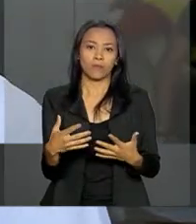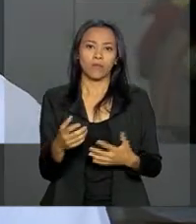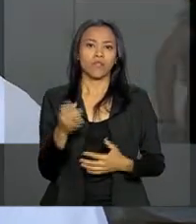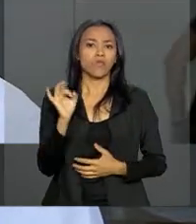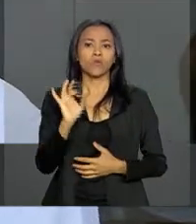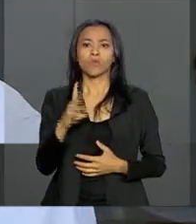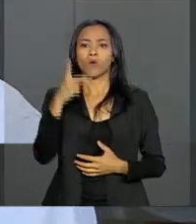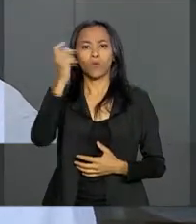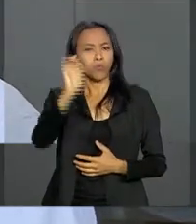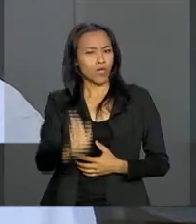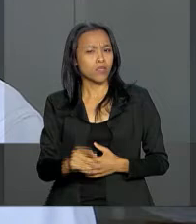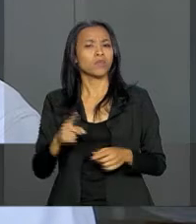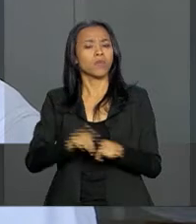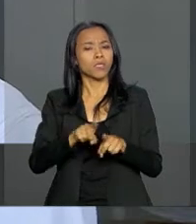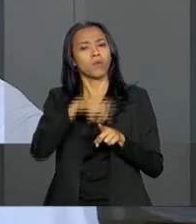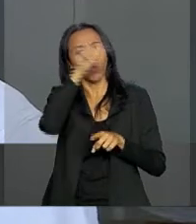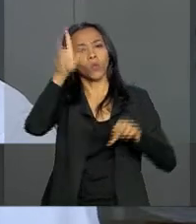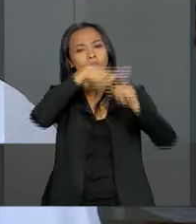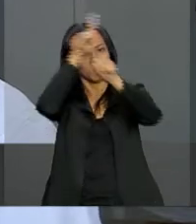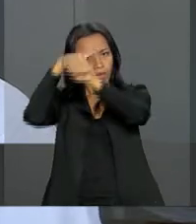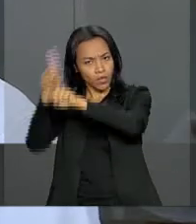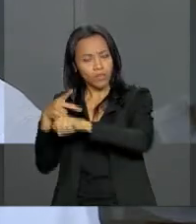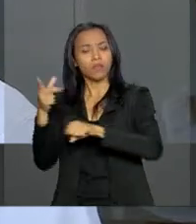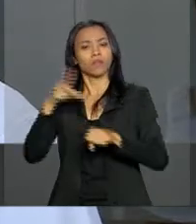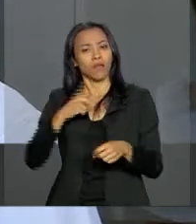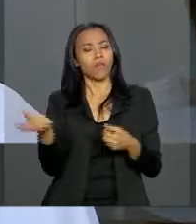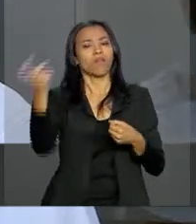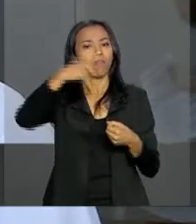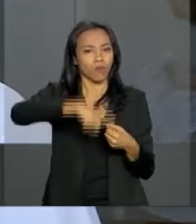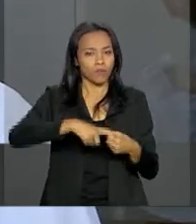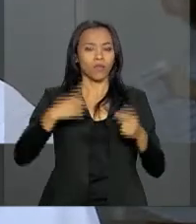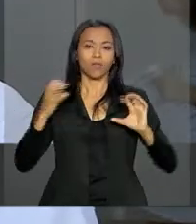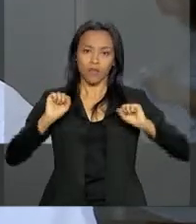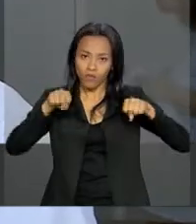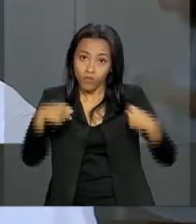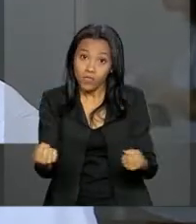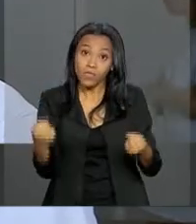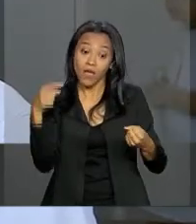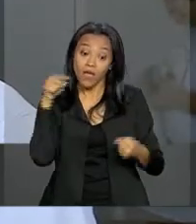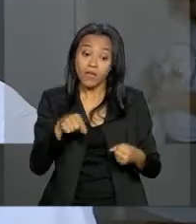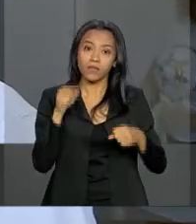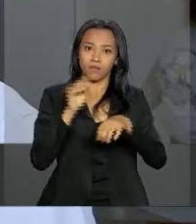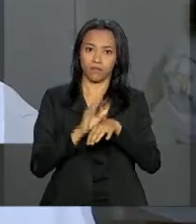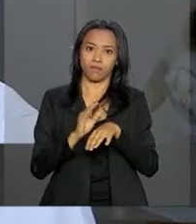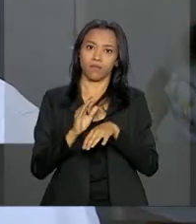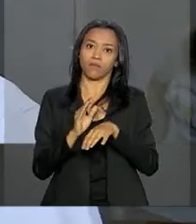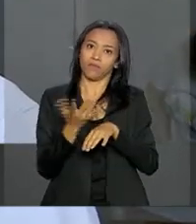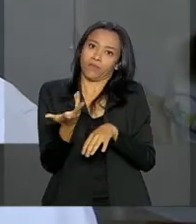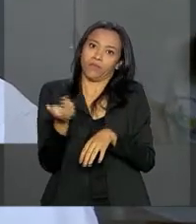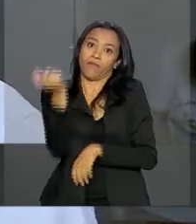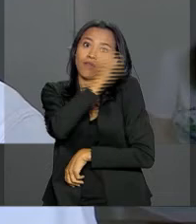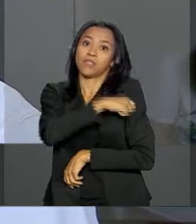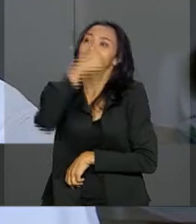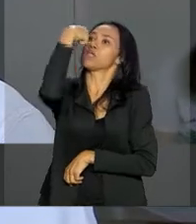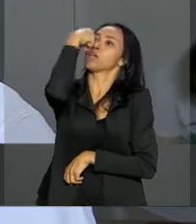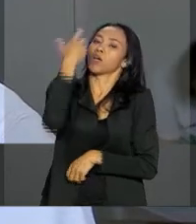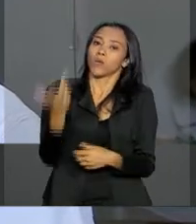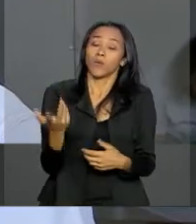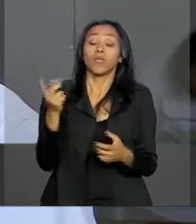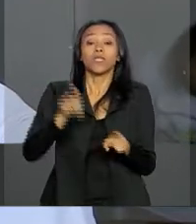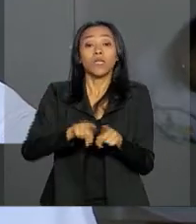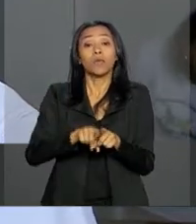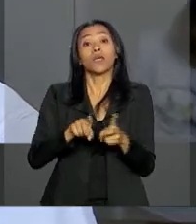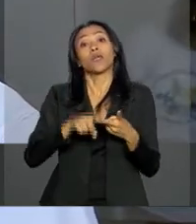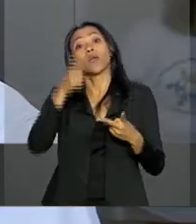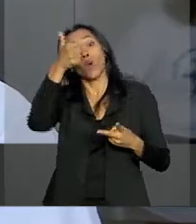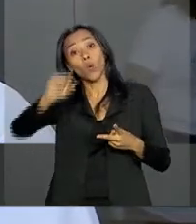só no Brasil, como em outros países, isso tem voltado. Então, reforçar essa vacina com a nossa população é importante. E no mundo, um ou outro